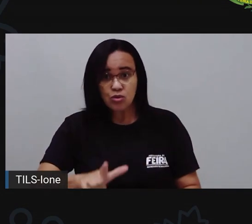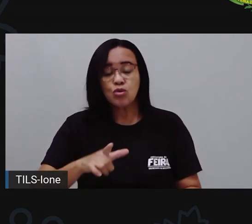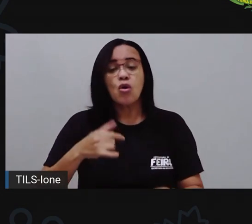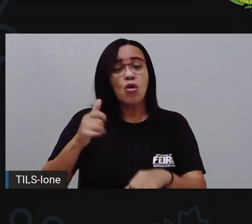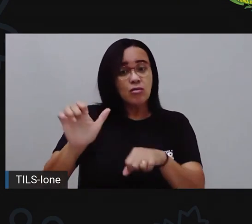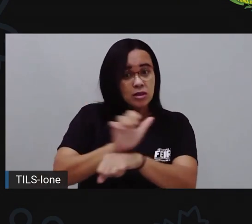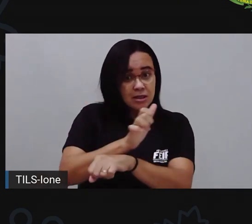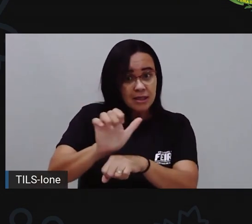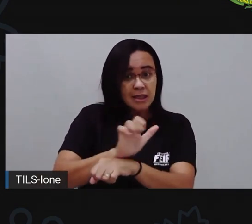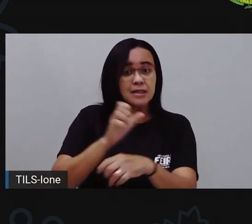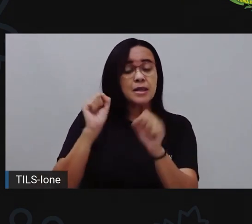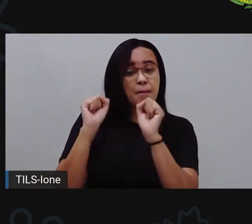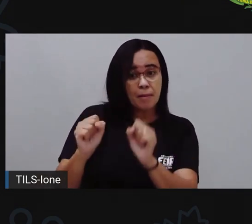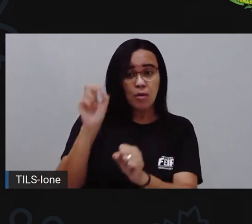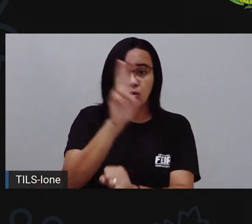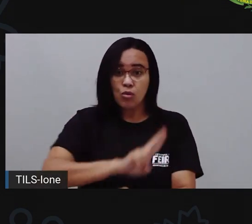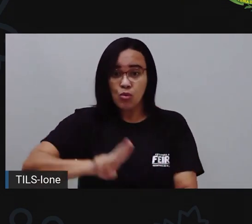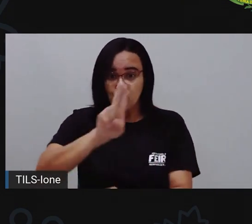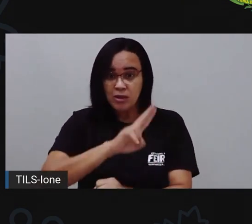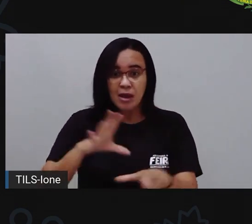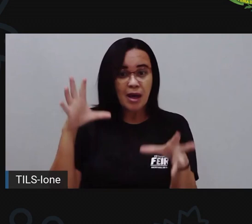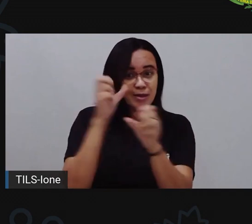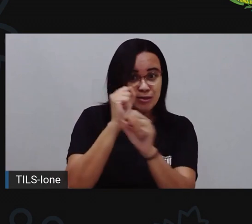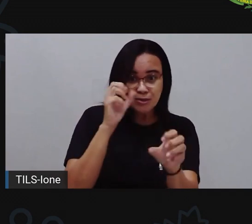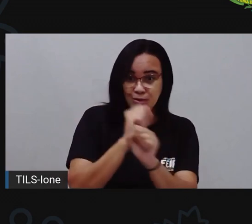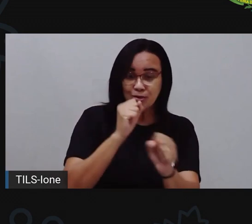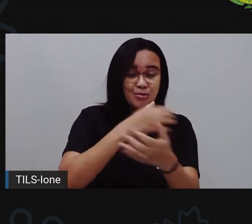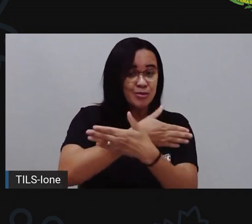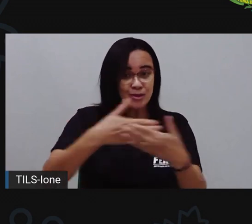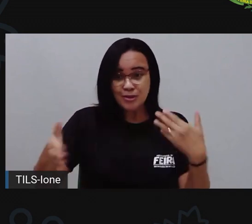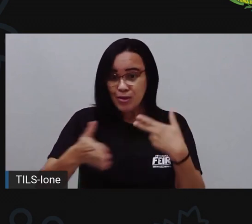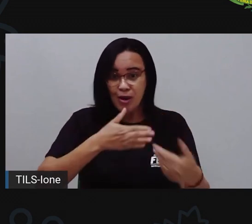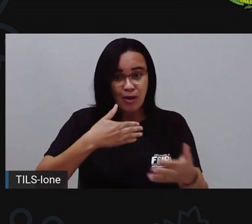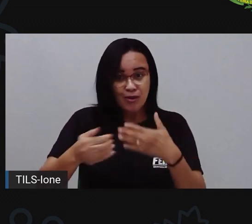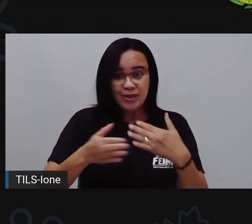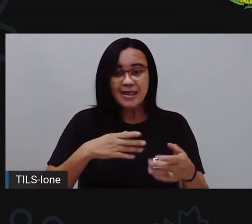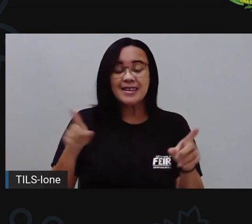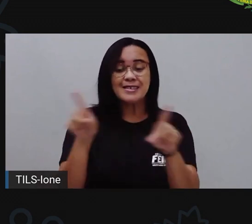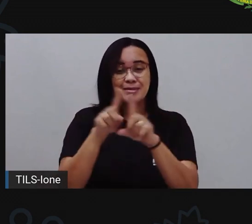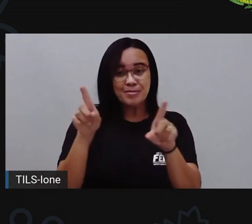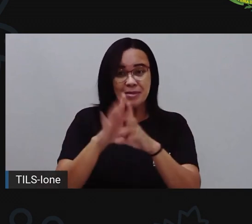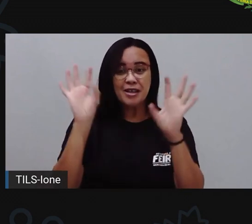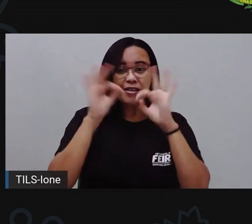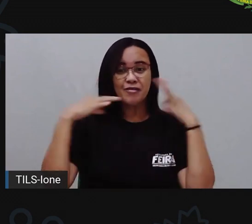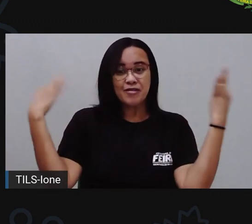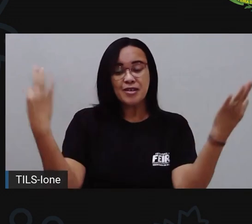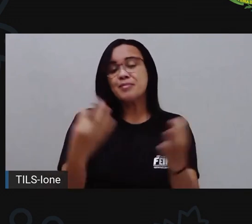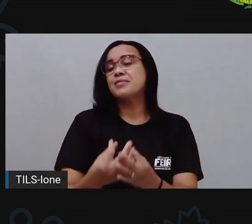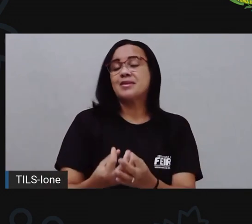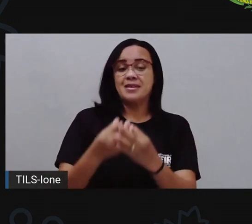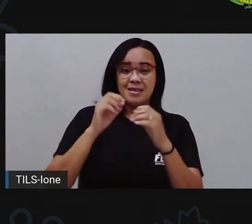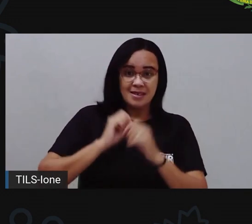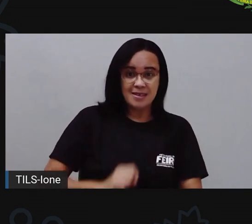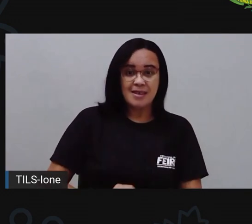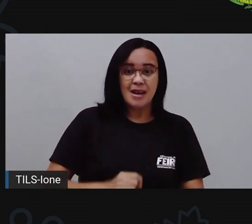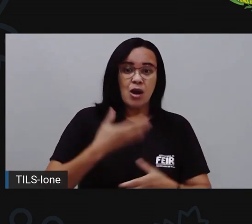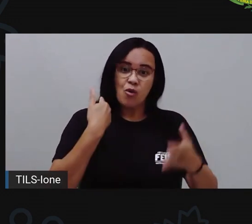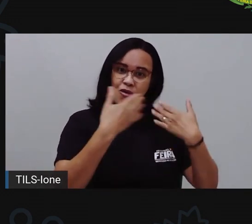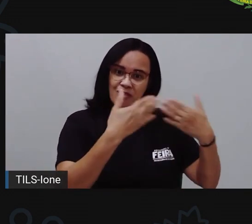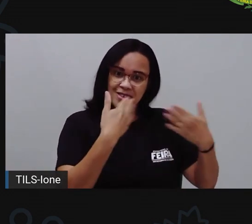continha aí que vocês forem fazer, tá bom? Conversem com os familiares de vocês sobre a importância das feiras livres.